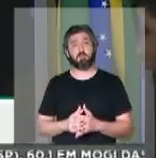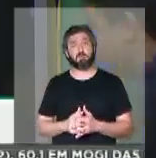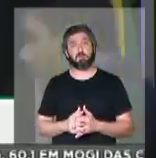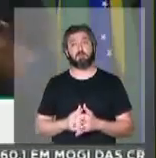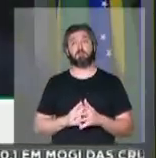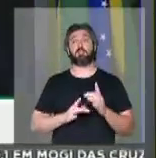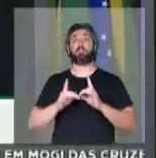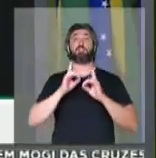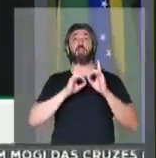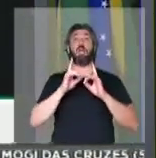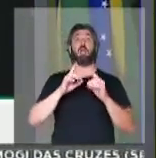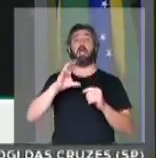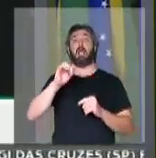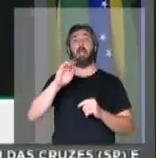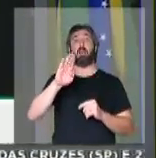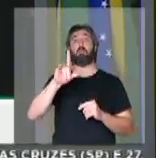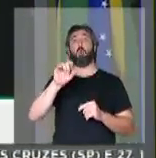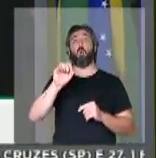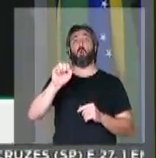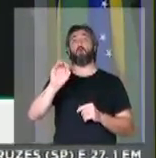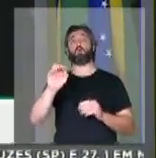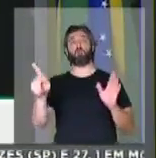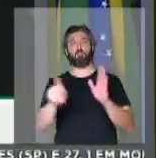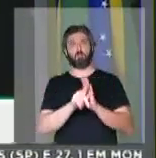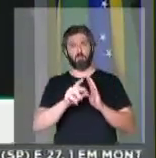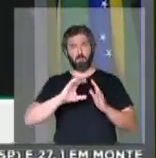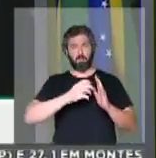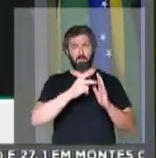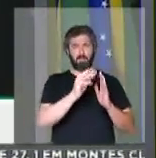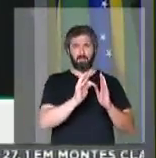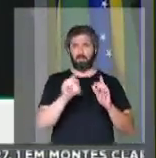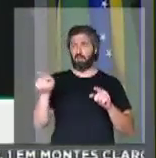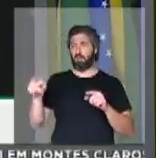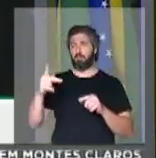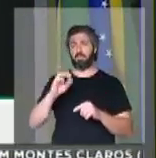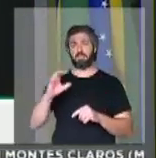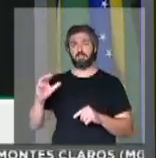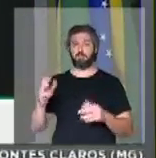esses diálogos cabulosos do Partido dos Trabalhadores com o PCC. Obrigado, senhora presidente.